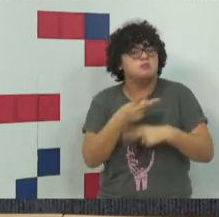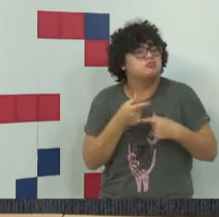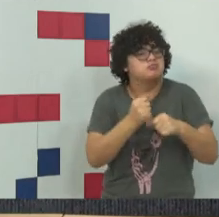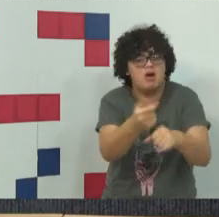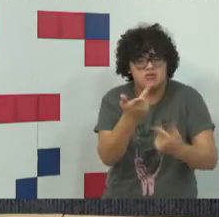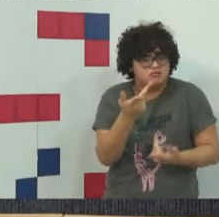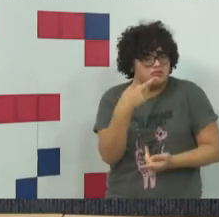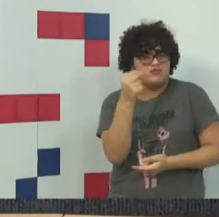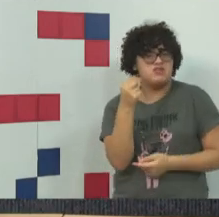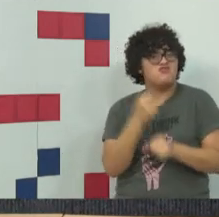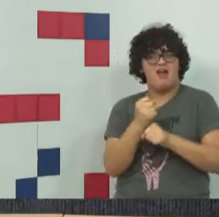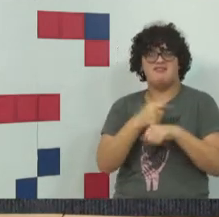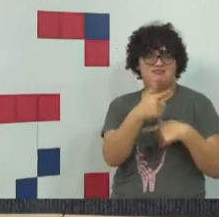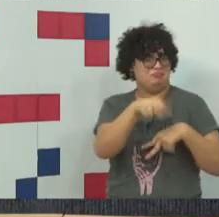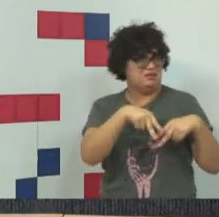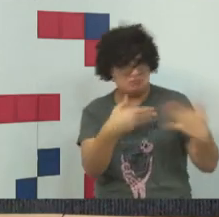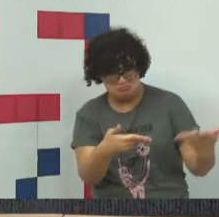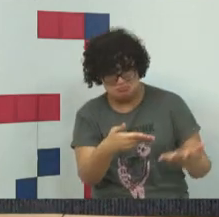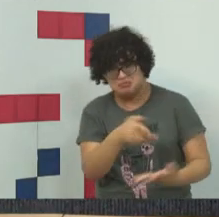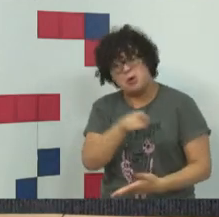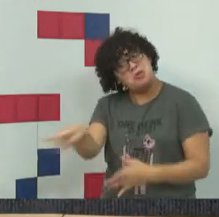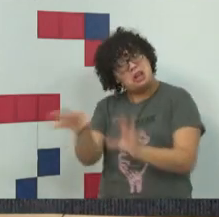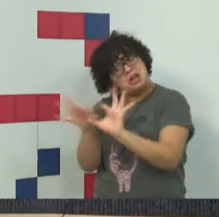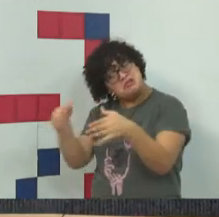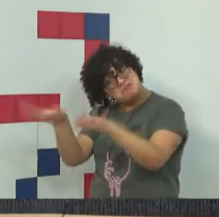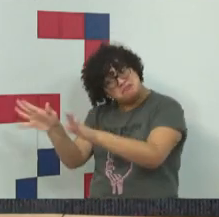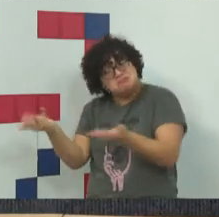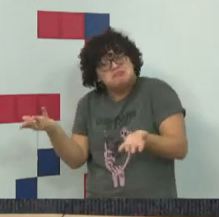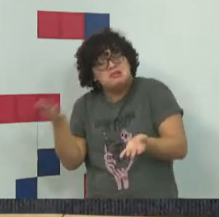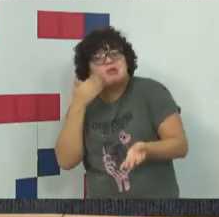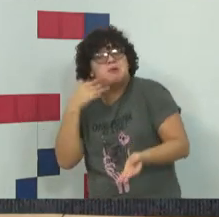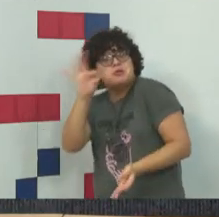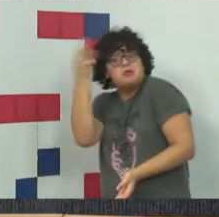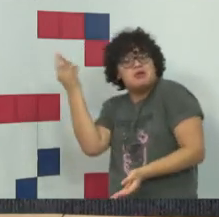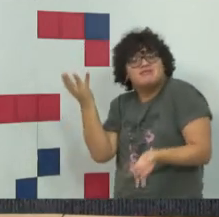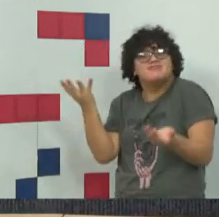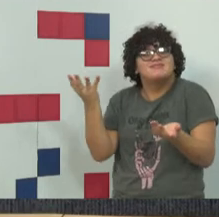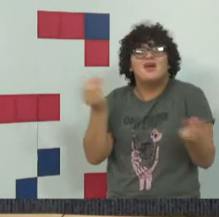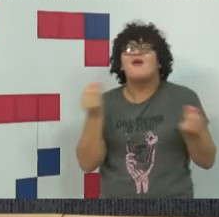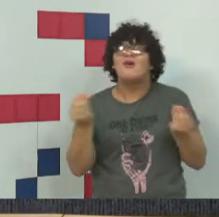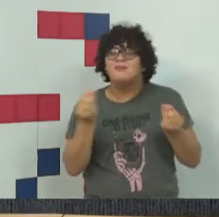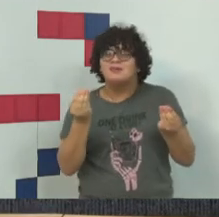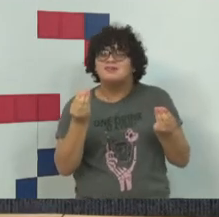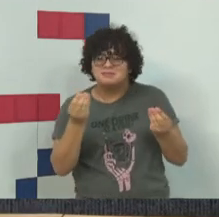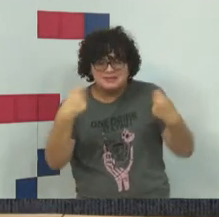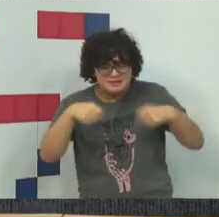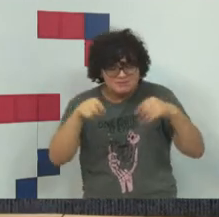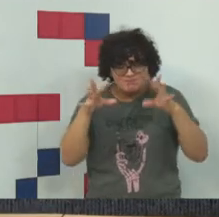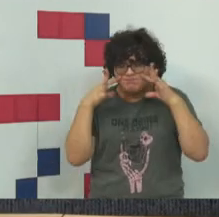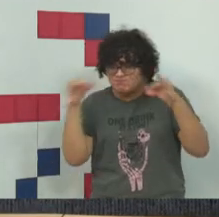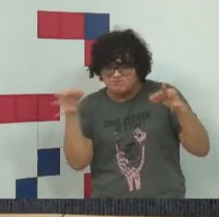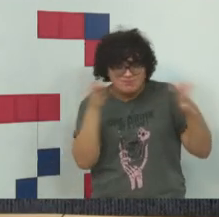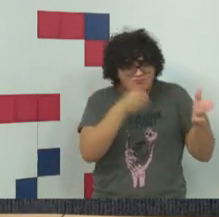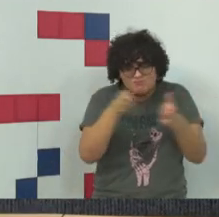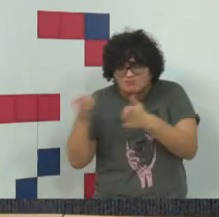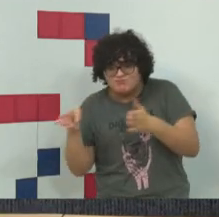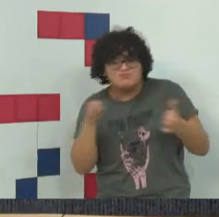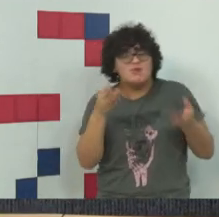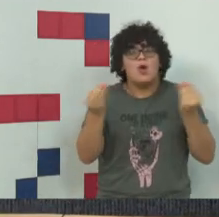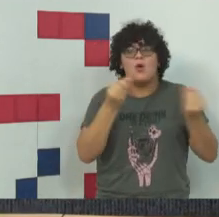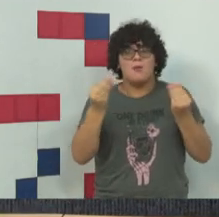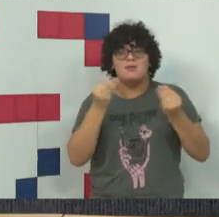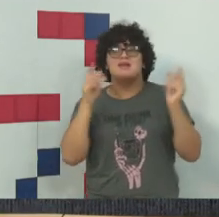dicotomia, num paradoxo eterno, direito penal é isso, ao mesmo tempo que tem que proteger bens jurídicos, ele também precisa